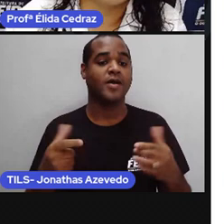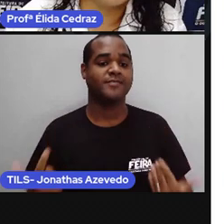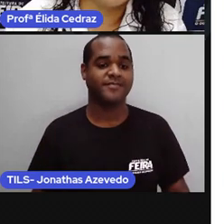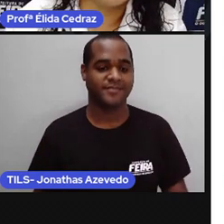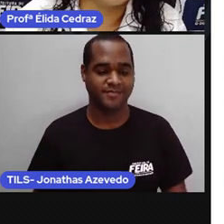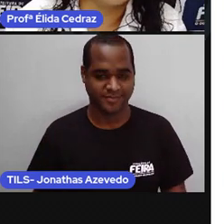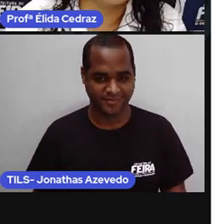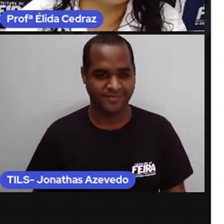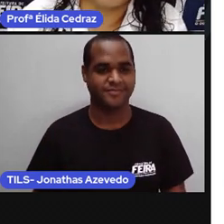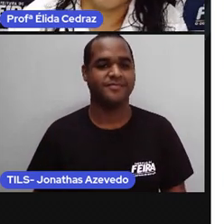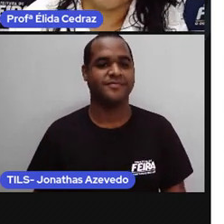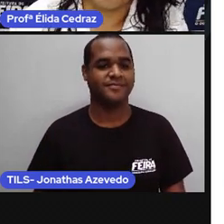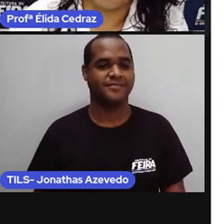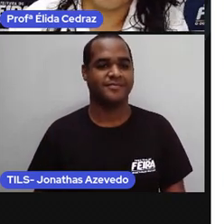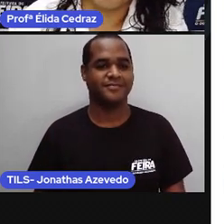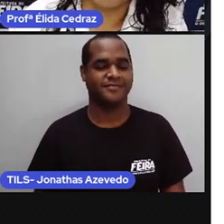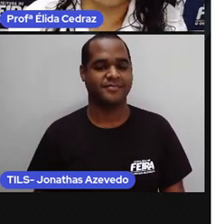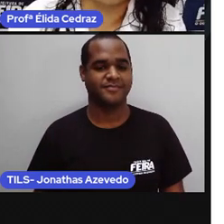E aí?